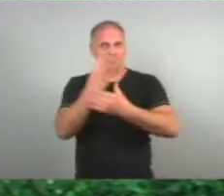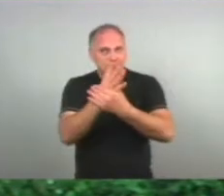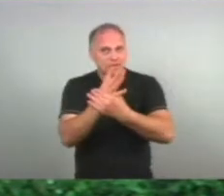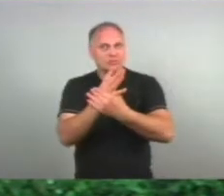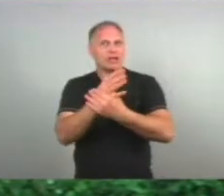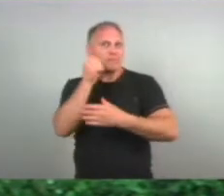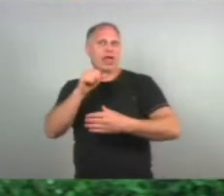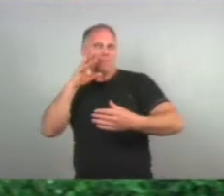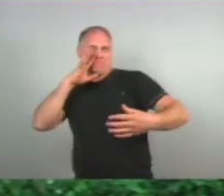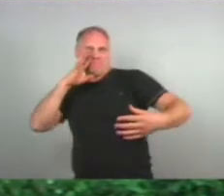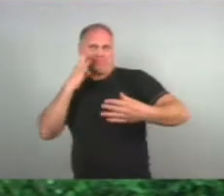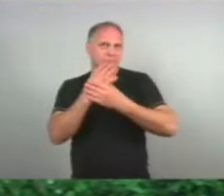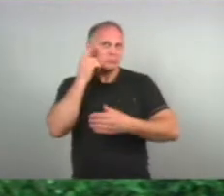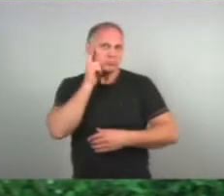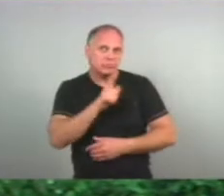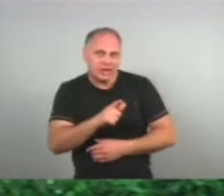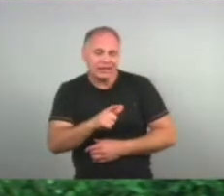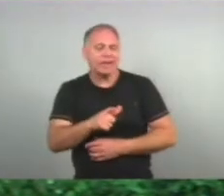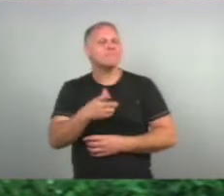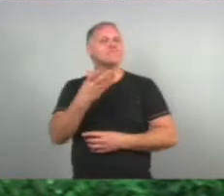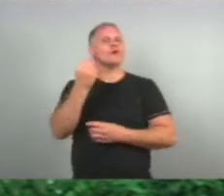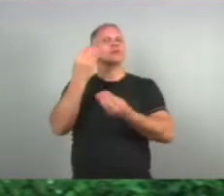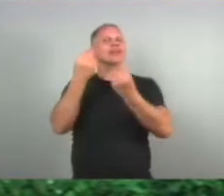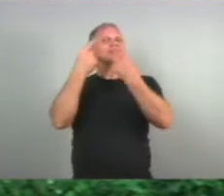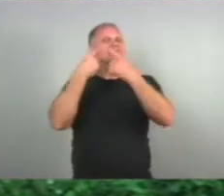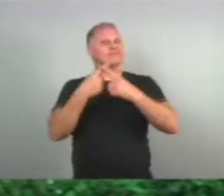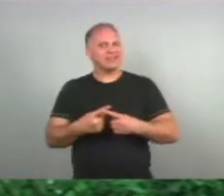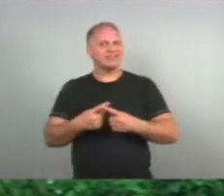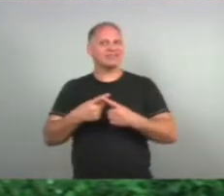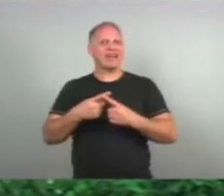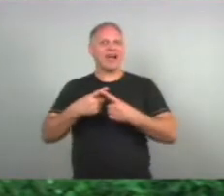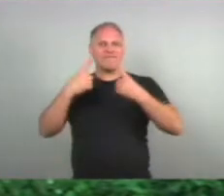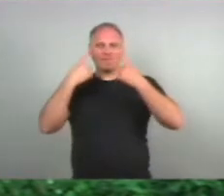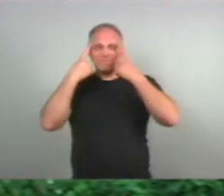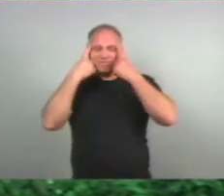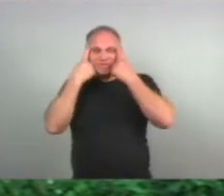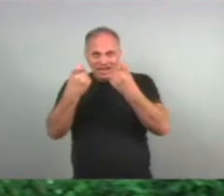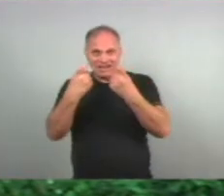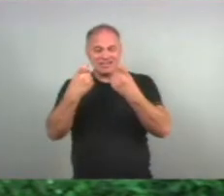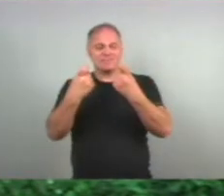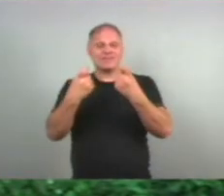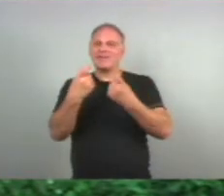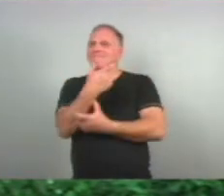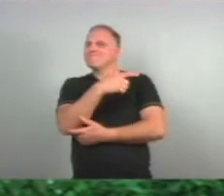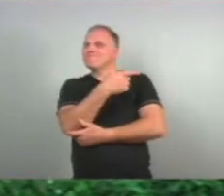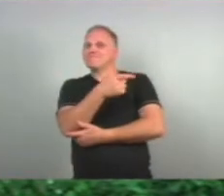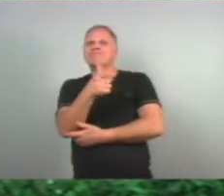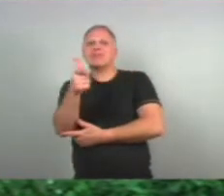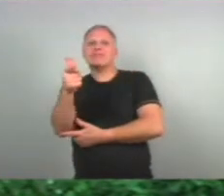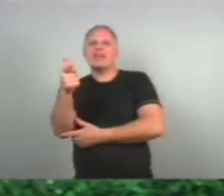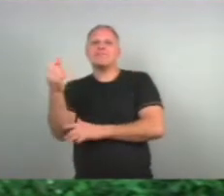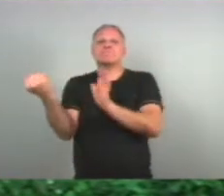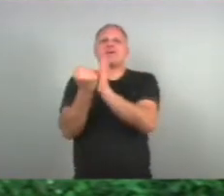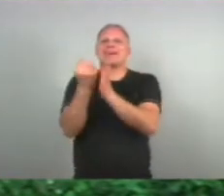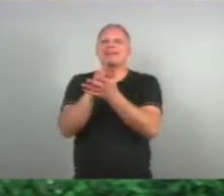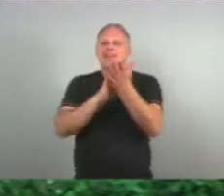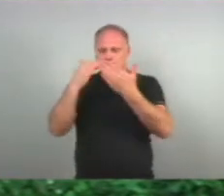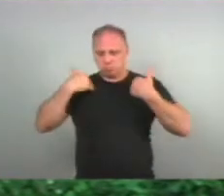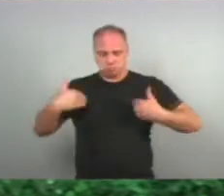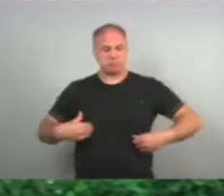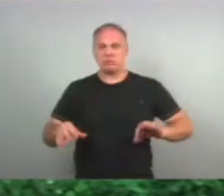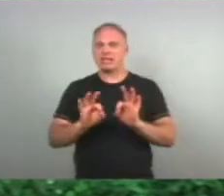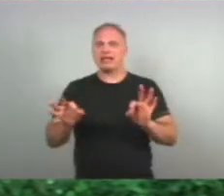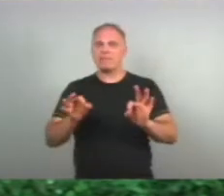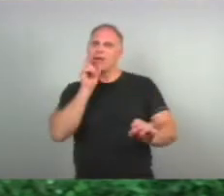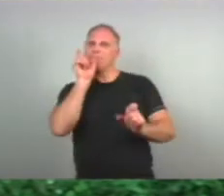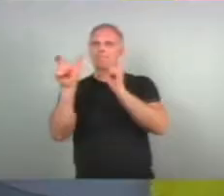mulher Ela Muitas vezes a violência psicológica Principalmente Ela não tem marcas No nosso corpo